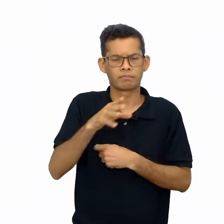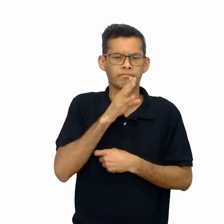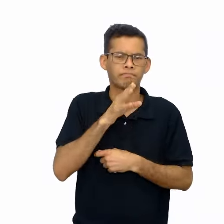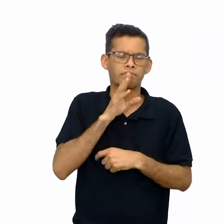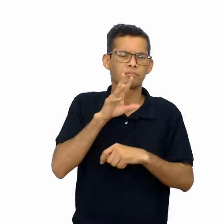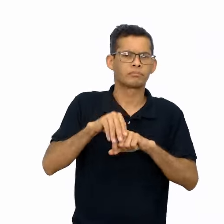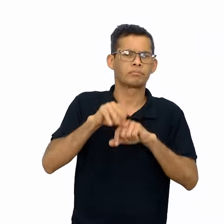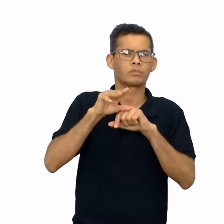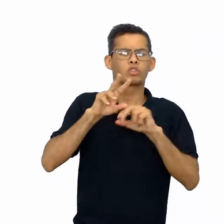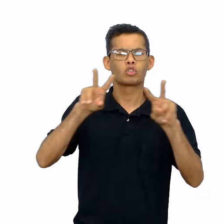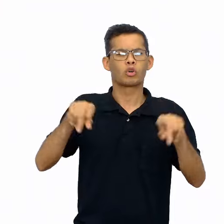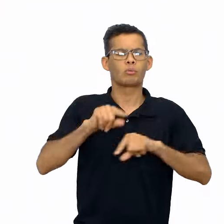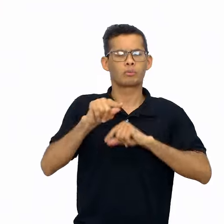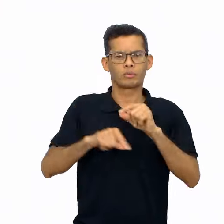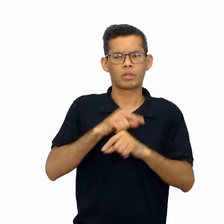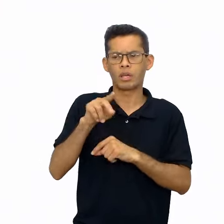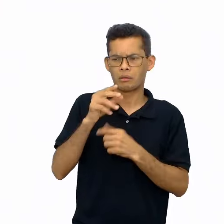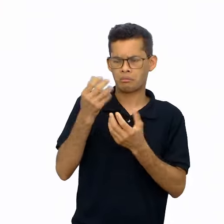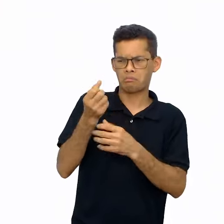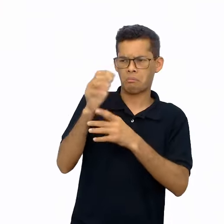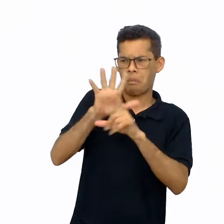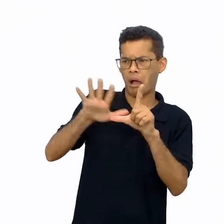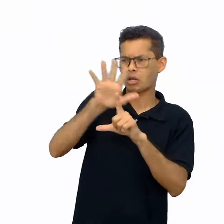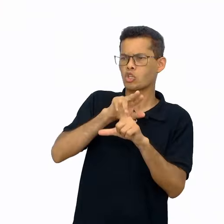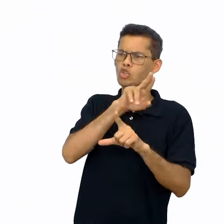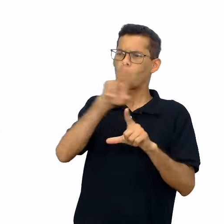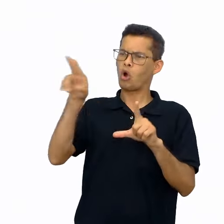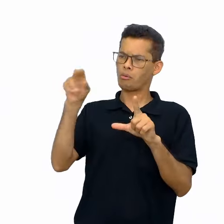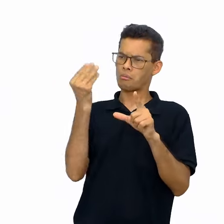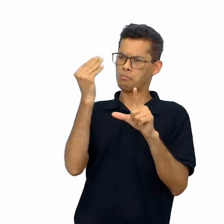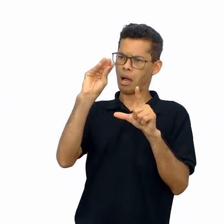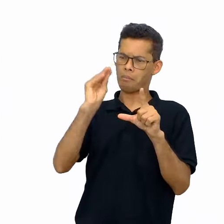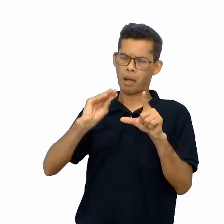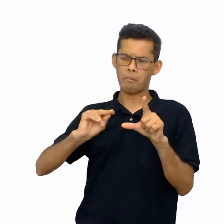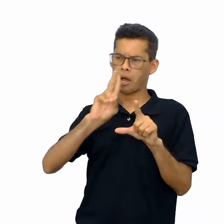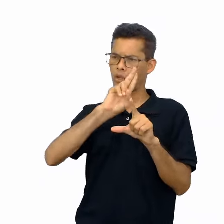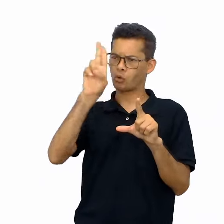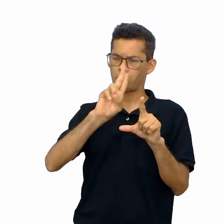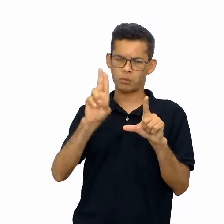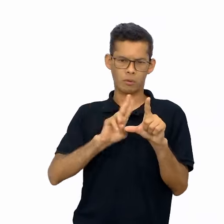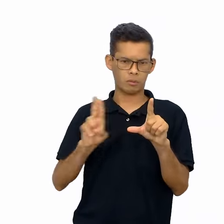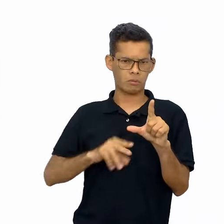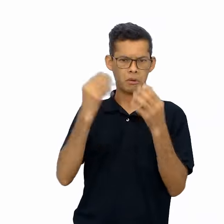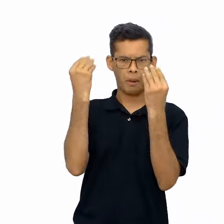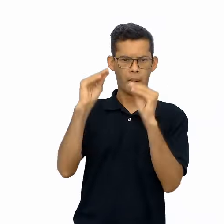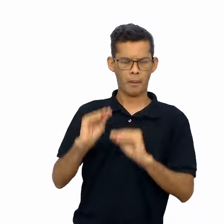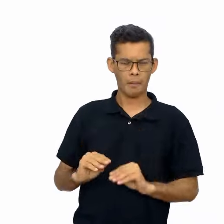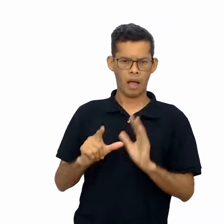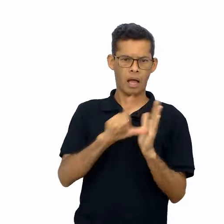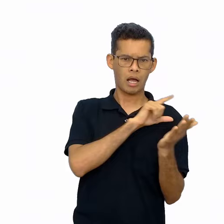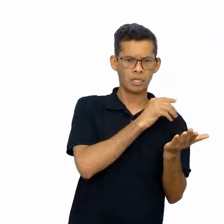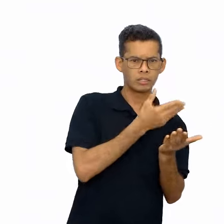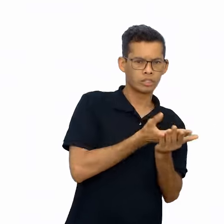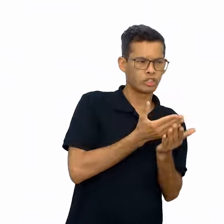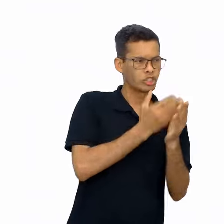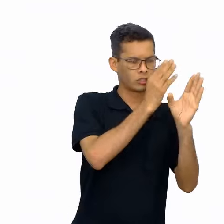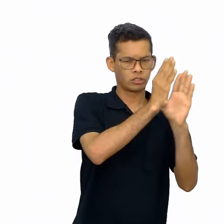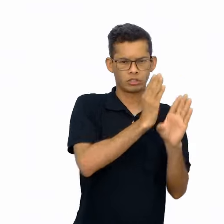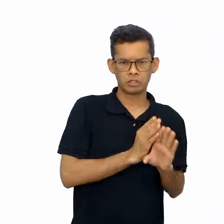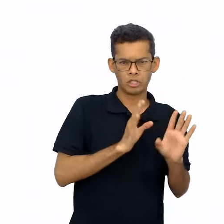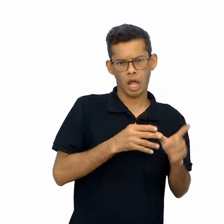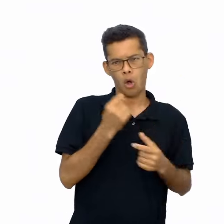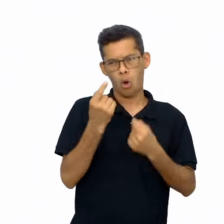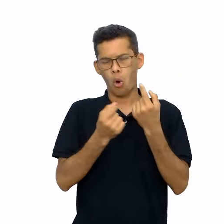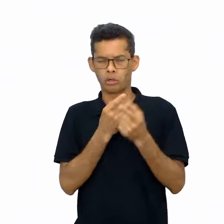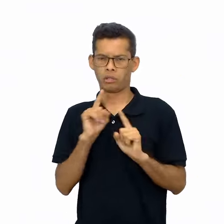imagens e escrever os seus nomes. Algumas já foram exploradas na aula 2 e outras não. Na sequência,